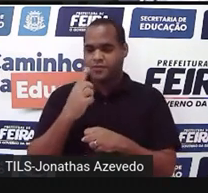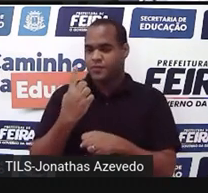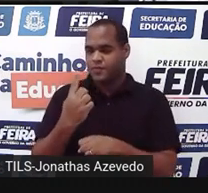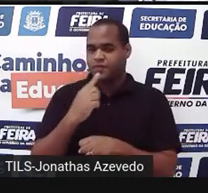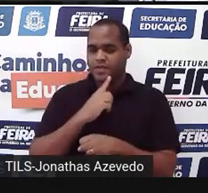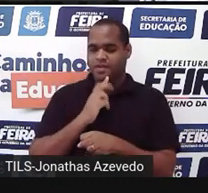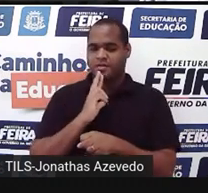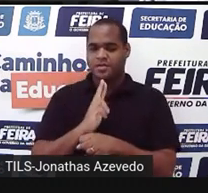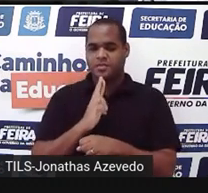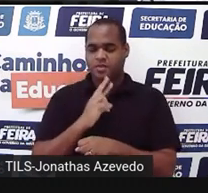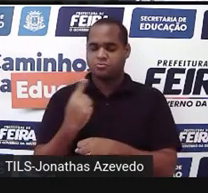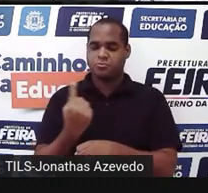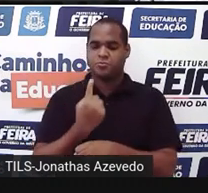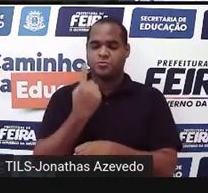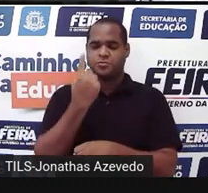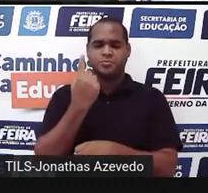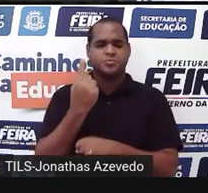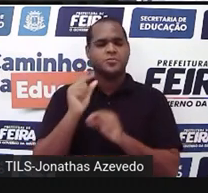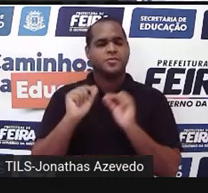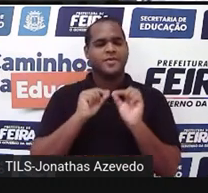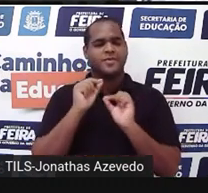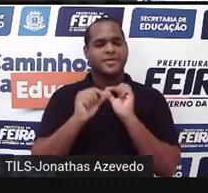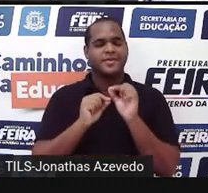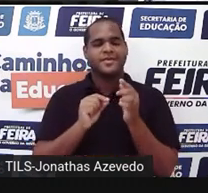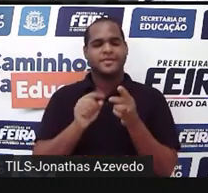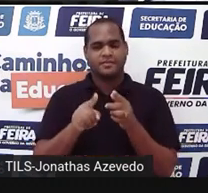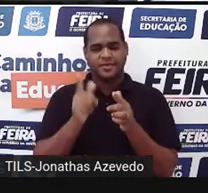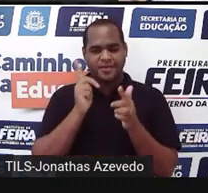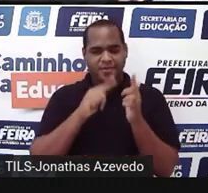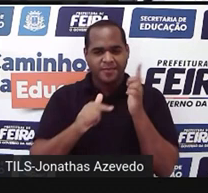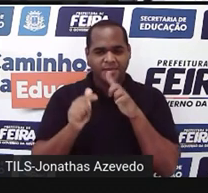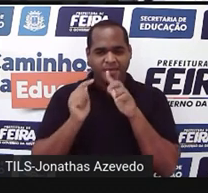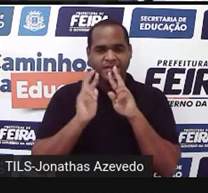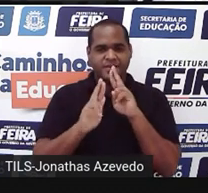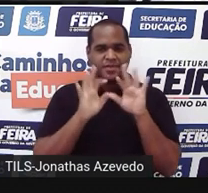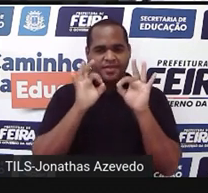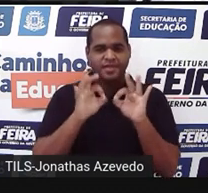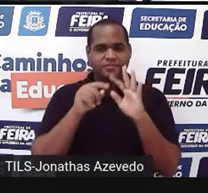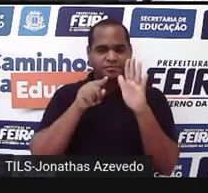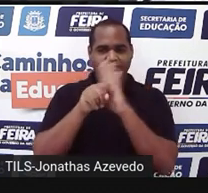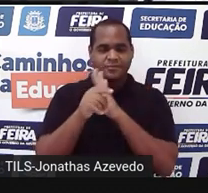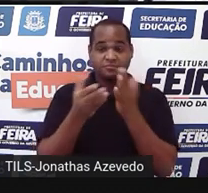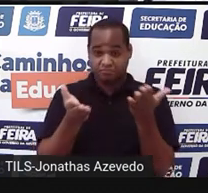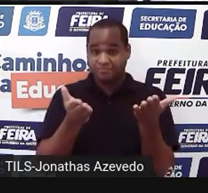altura 1? Será que você conseguiu uma resposta para essa pergunta?